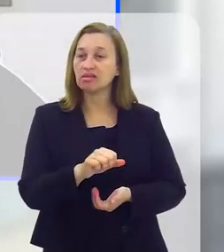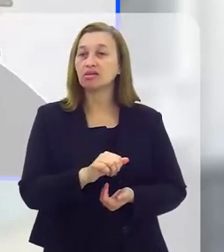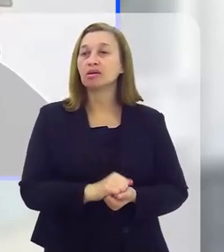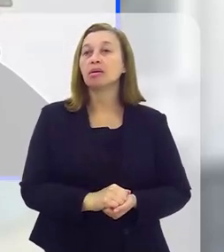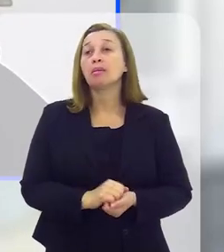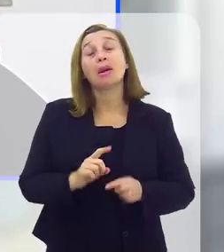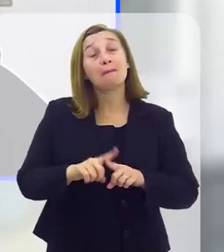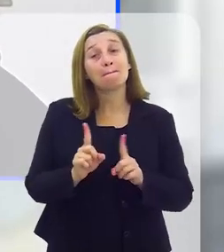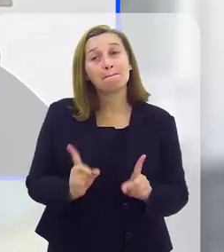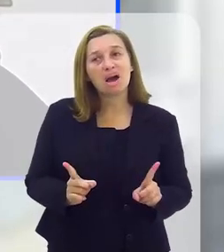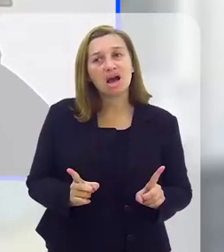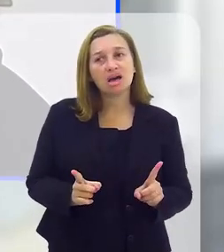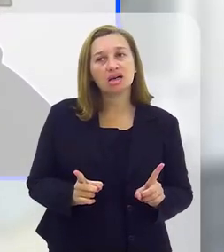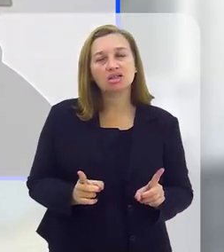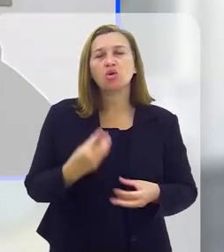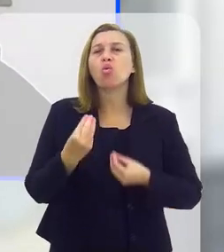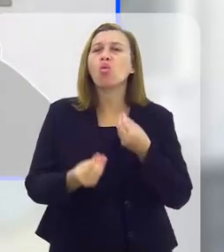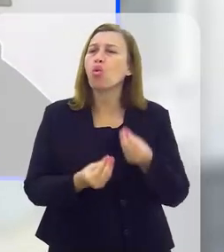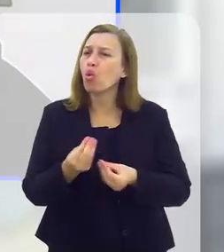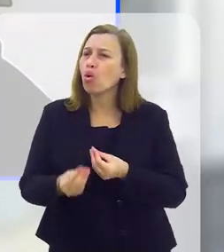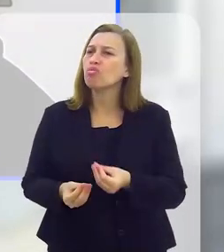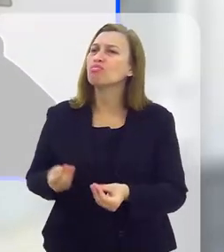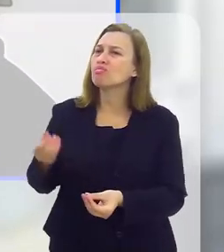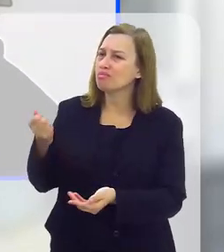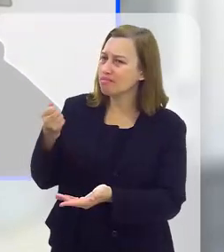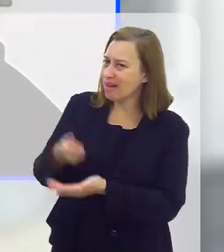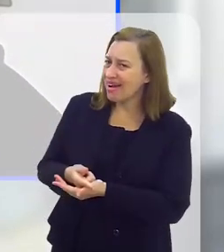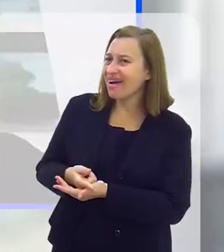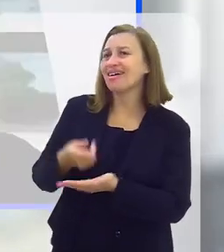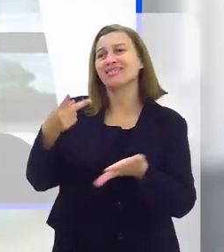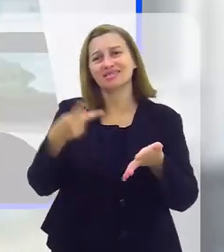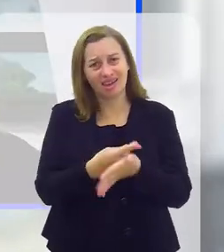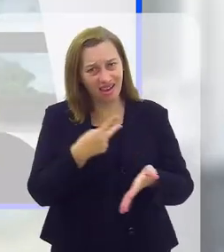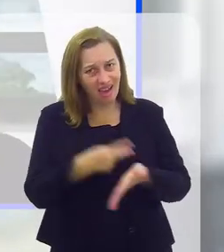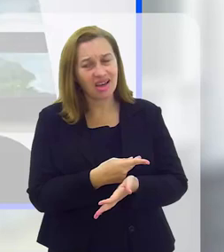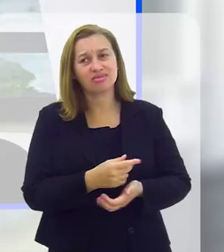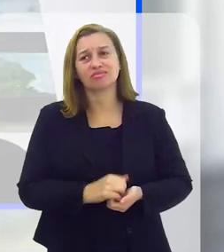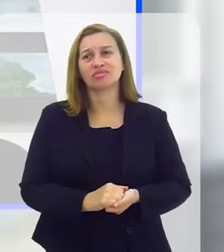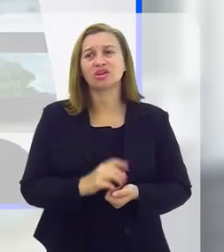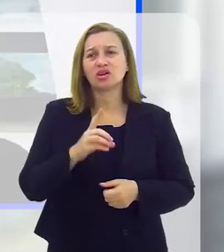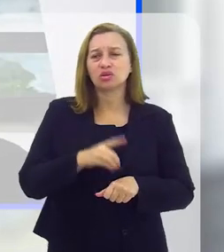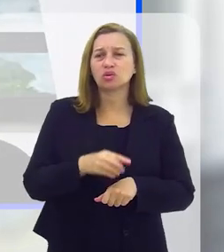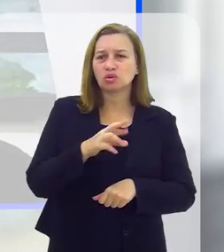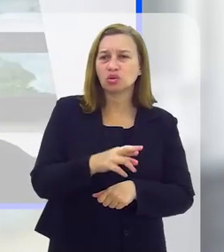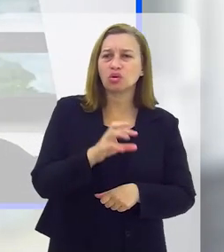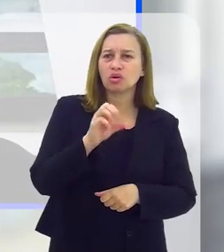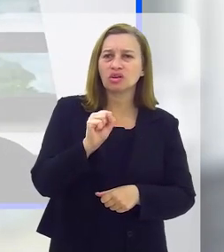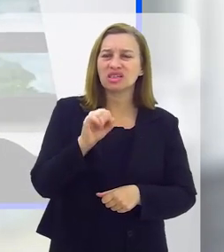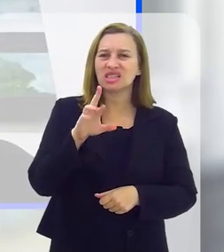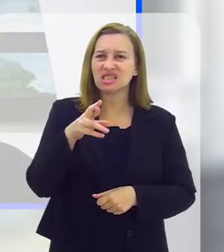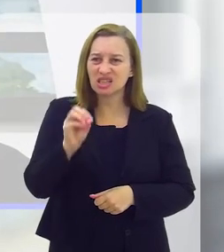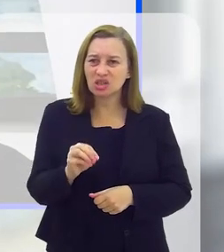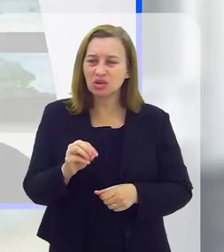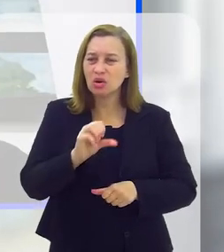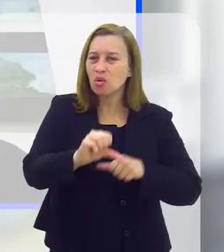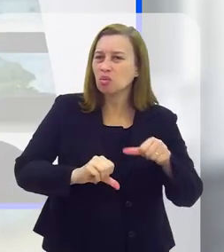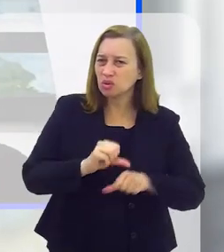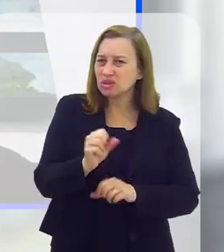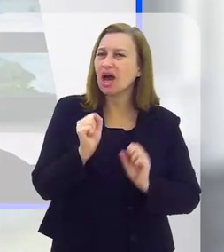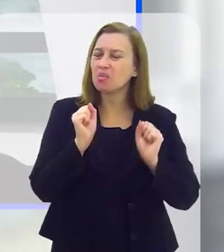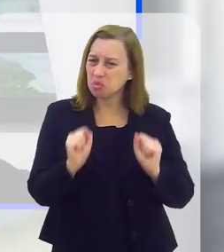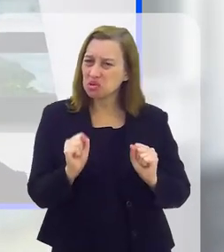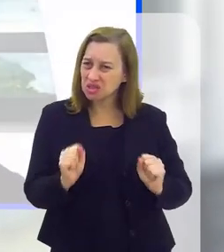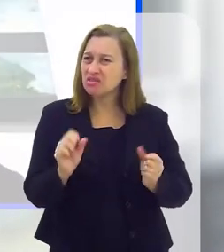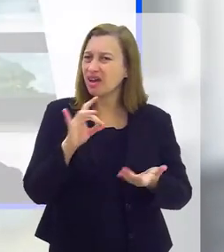Isso é certo. Mas o como pagar que está errado. Doutor Ciro, é possível